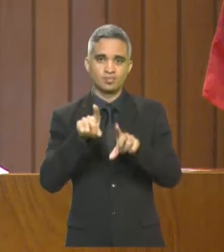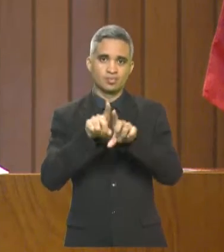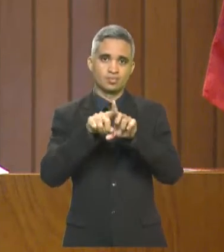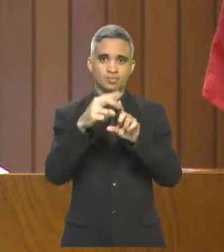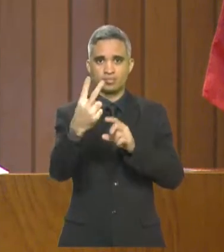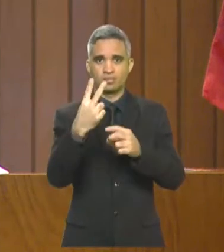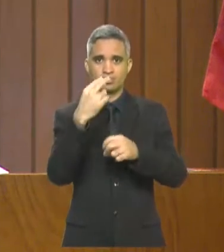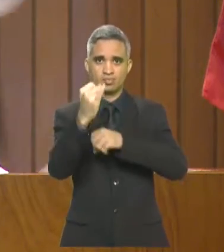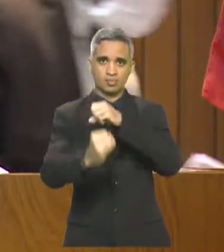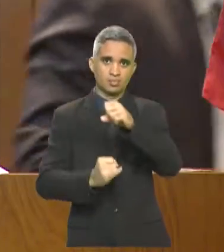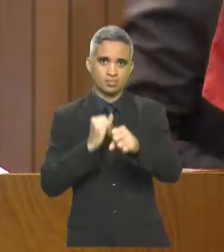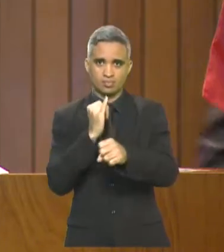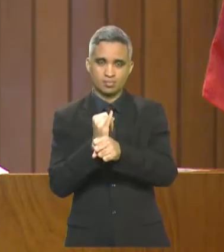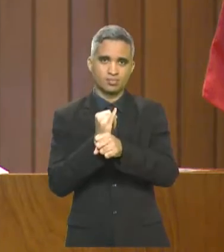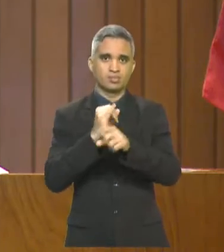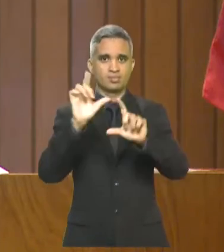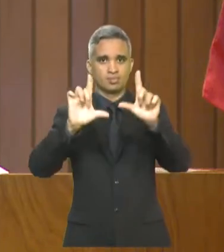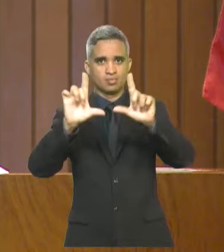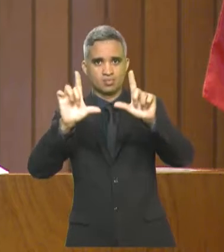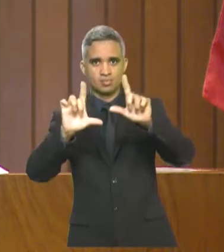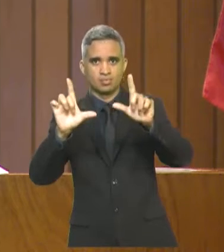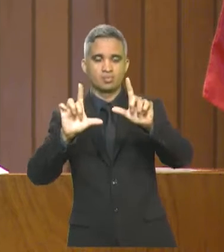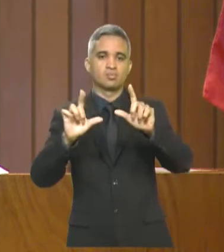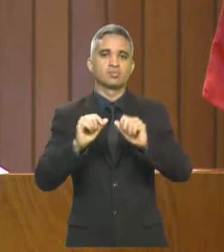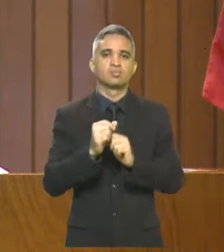Assembleia o nosso mais cordial bom dia, que Deus seja louvado.